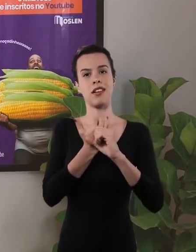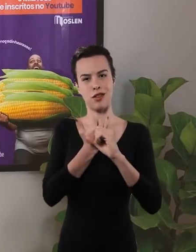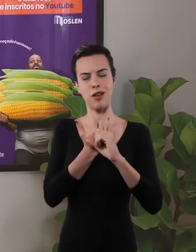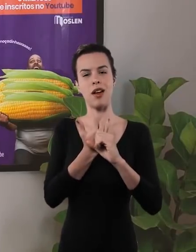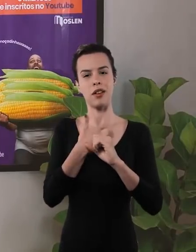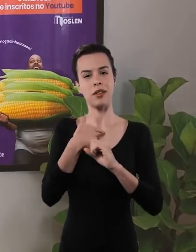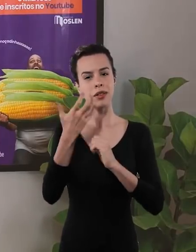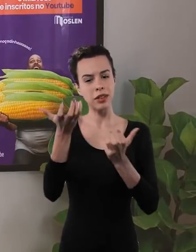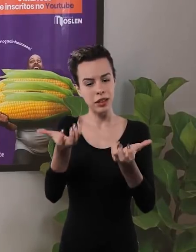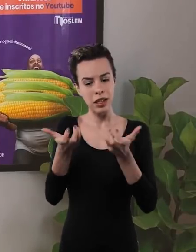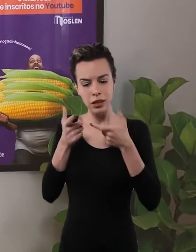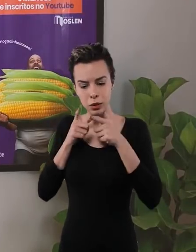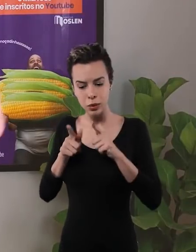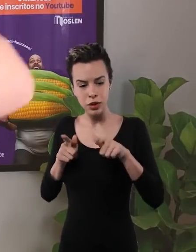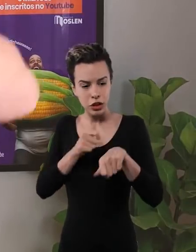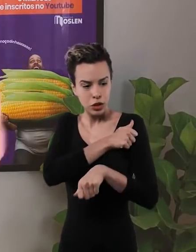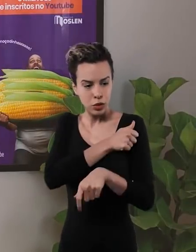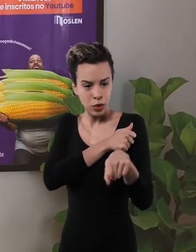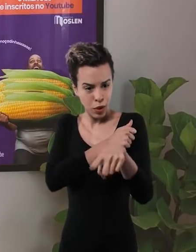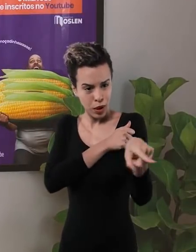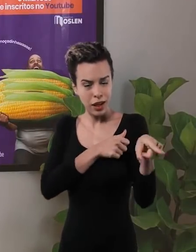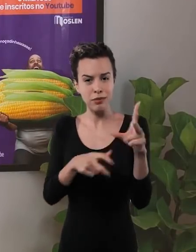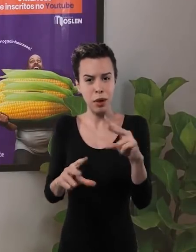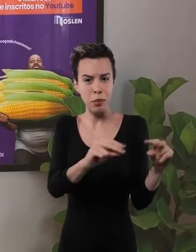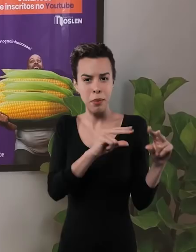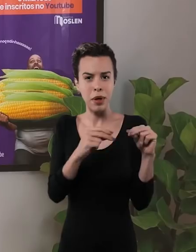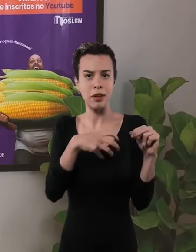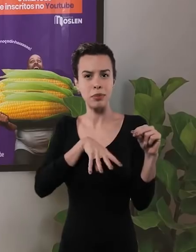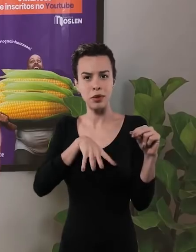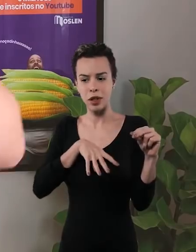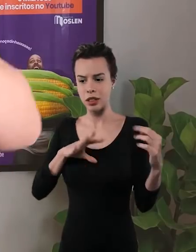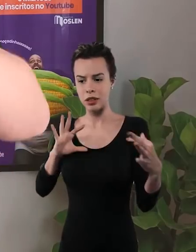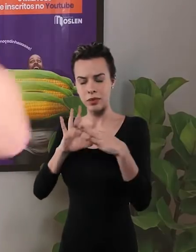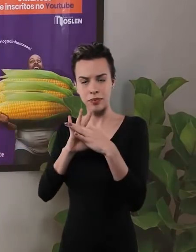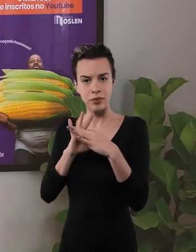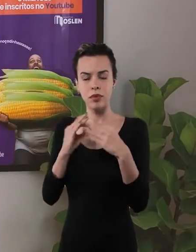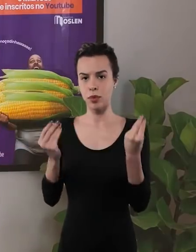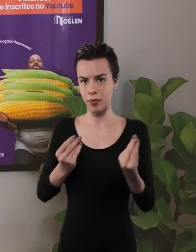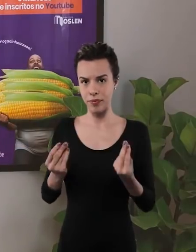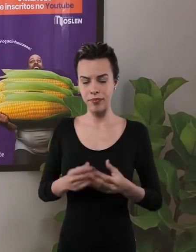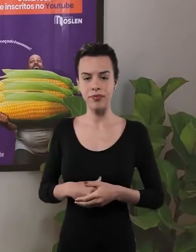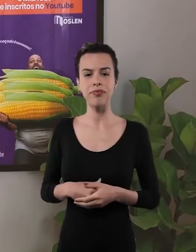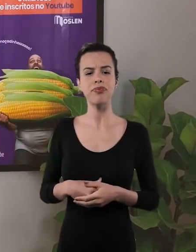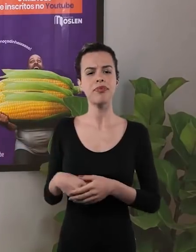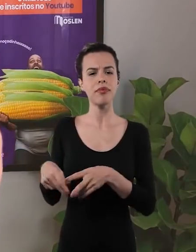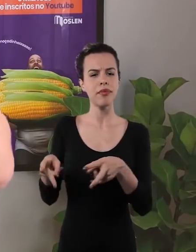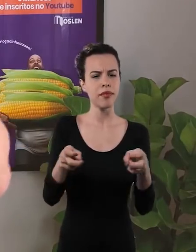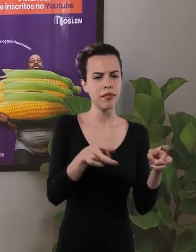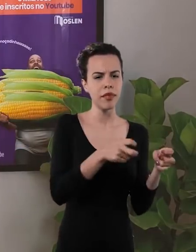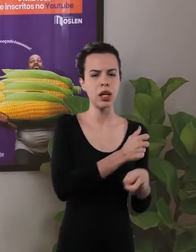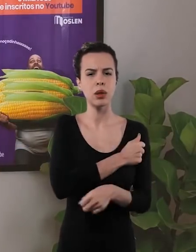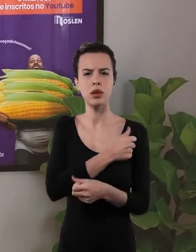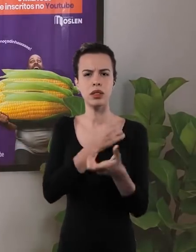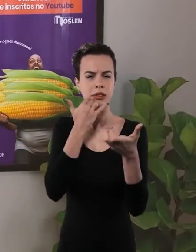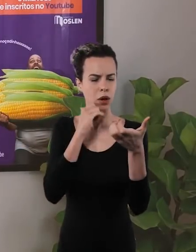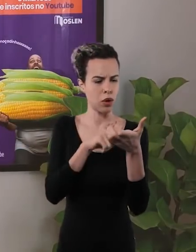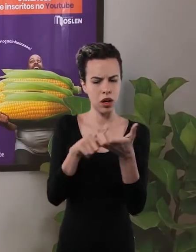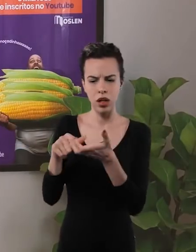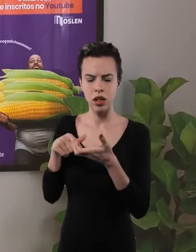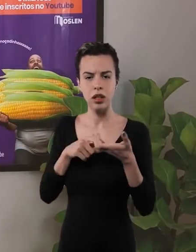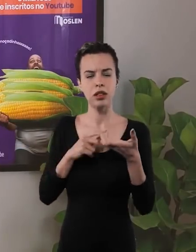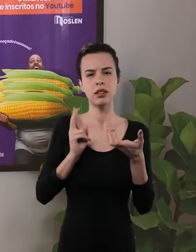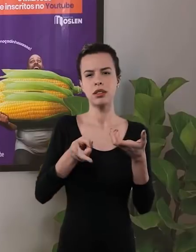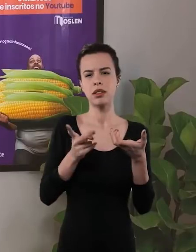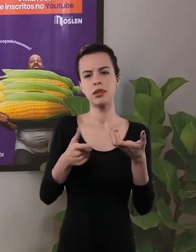Quando eu criei o canal, a minha ideia foi exatamente isso, aproximar a linguagem do aluno, a linguagem que ele já tem, a língua portuguesa, então o que eu fiz? Eu